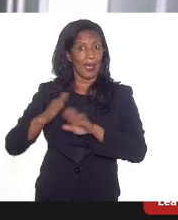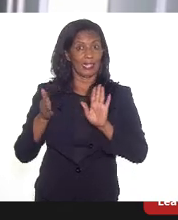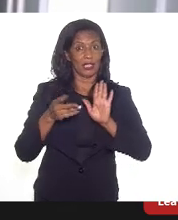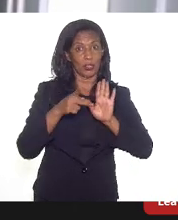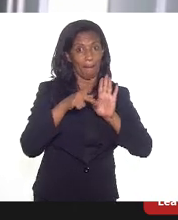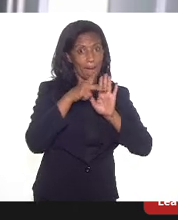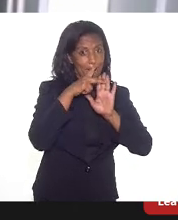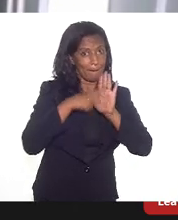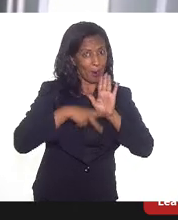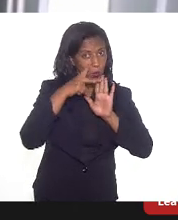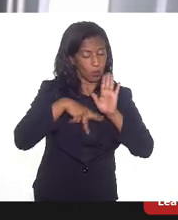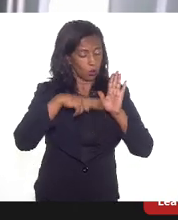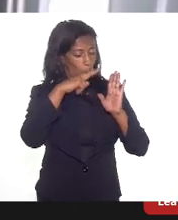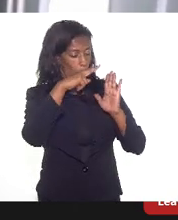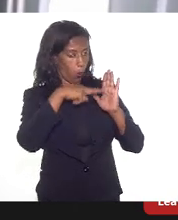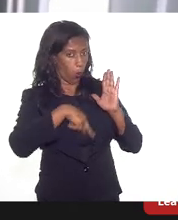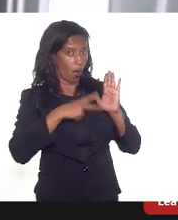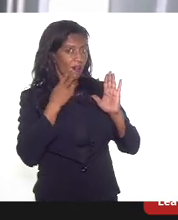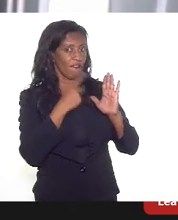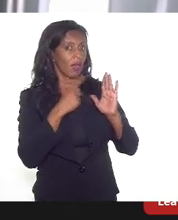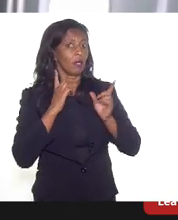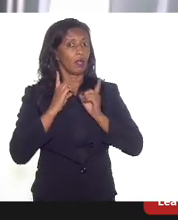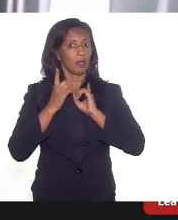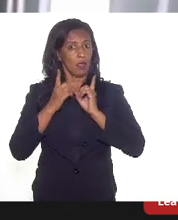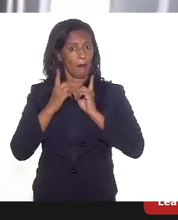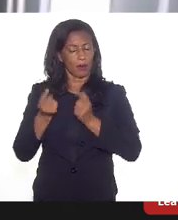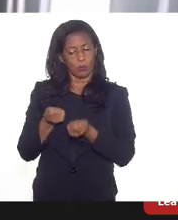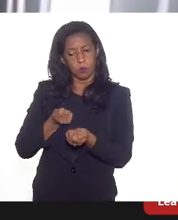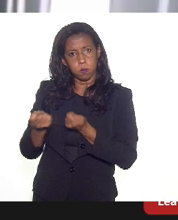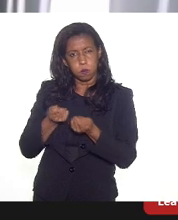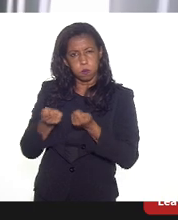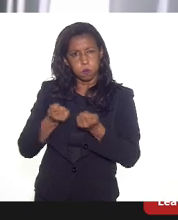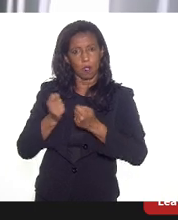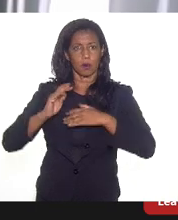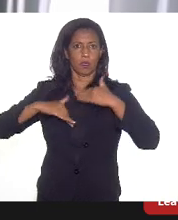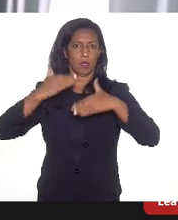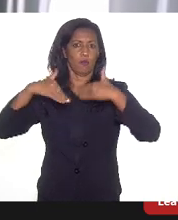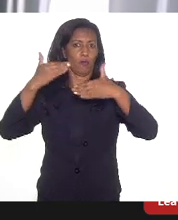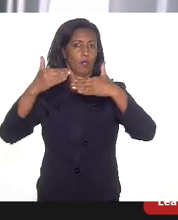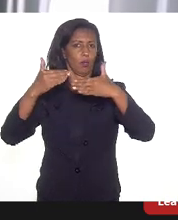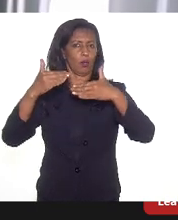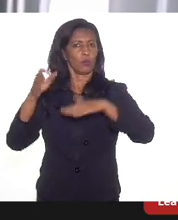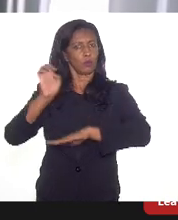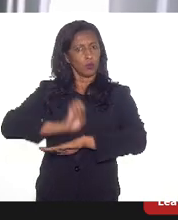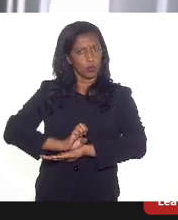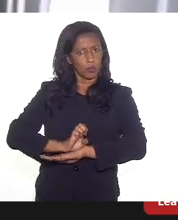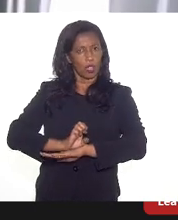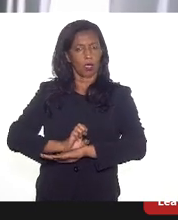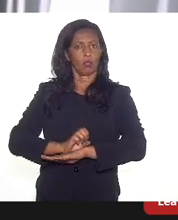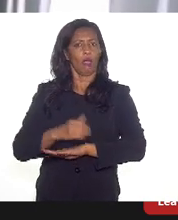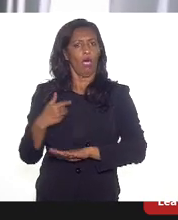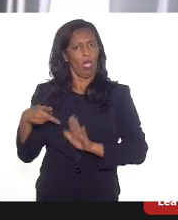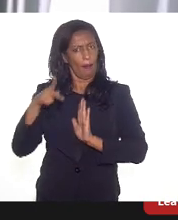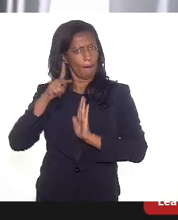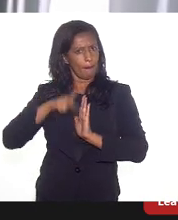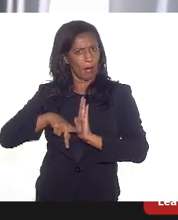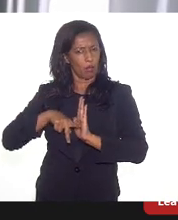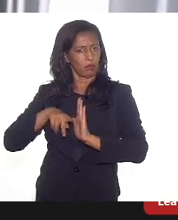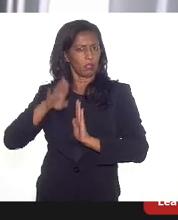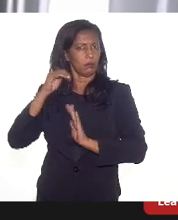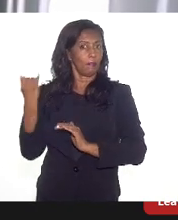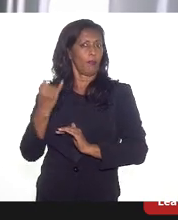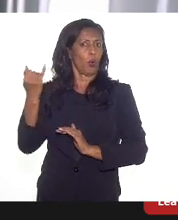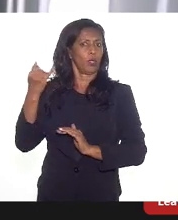Assembleia que dizem respeito ao debate sobre a economia, ao desenvolvimento econômico do nosso Estado, é uma pauta prioritária para o nosso